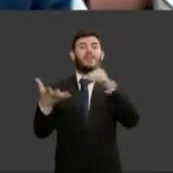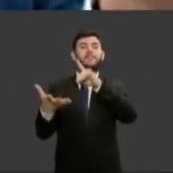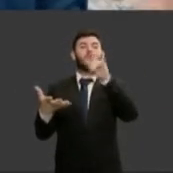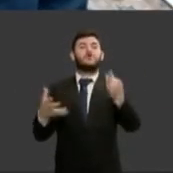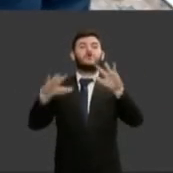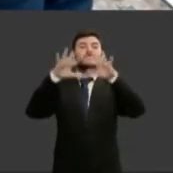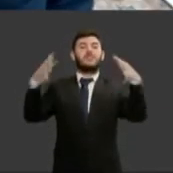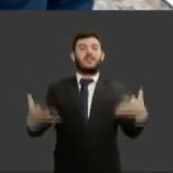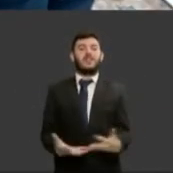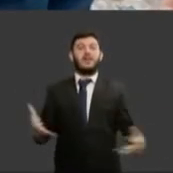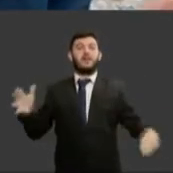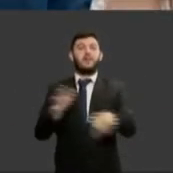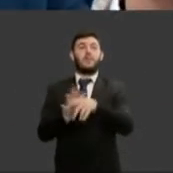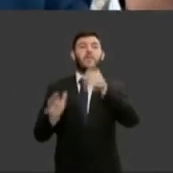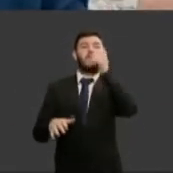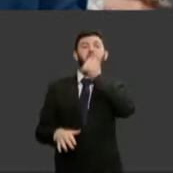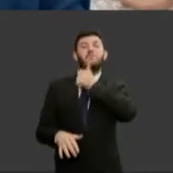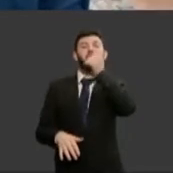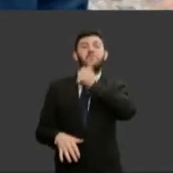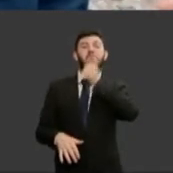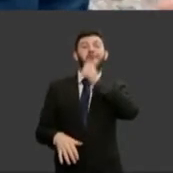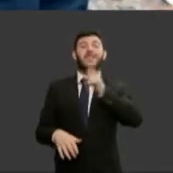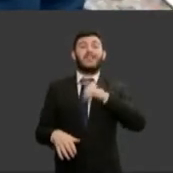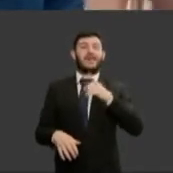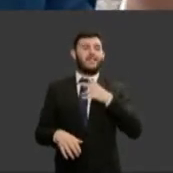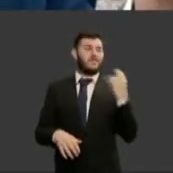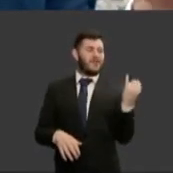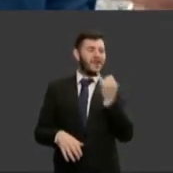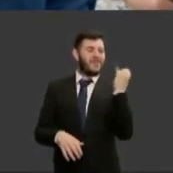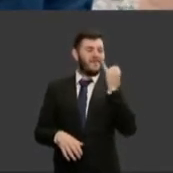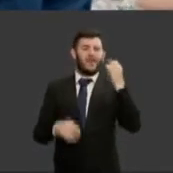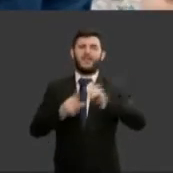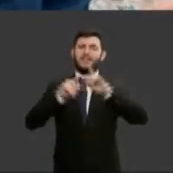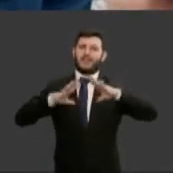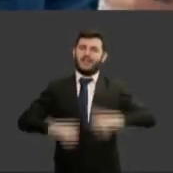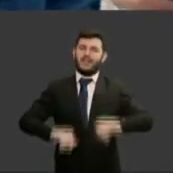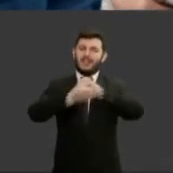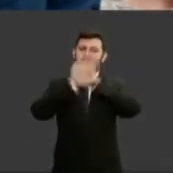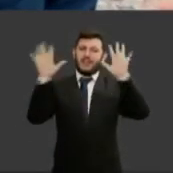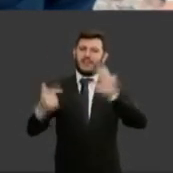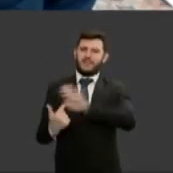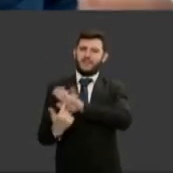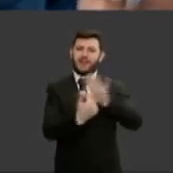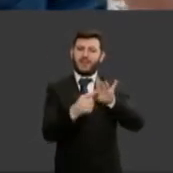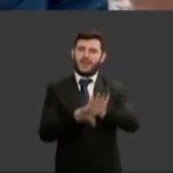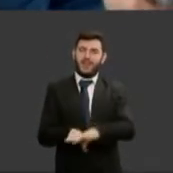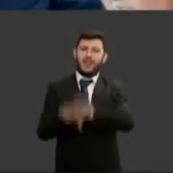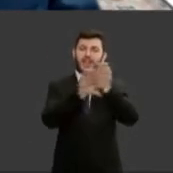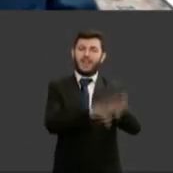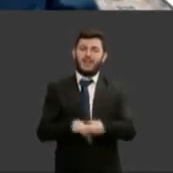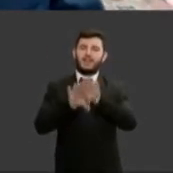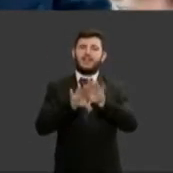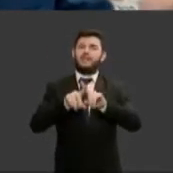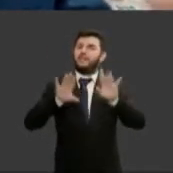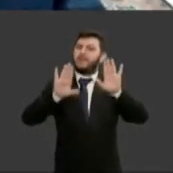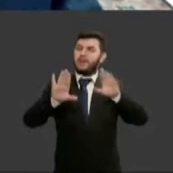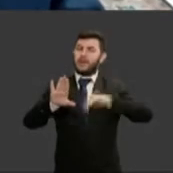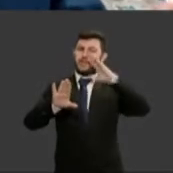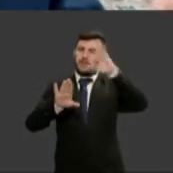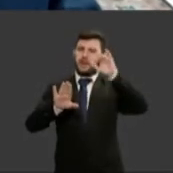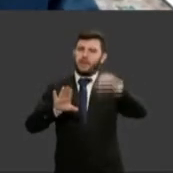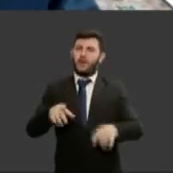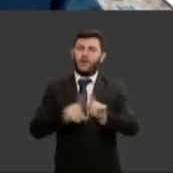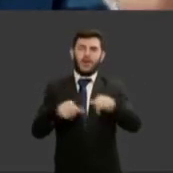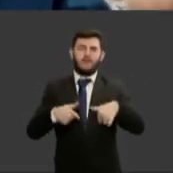muita segurança com muita transparência com muito equilíbrio mas sobretudo guerreiras em